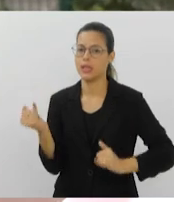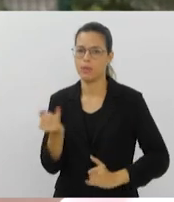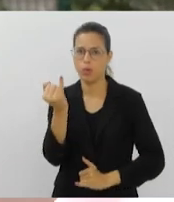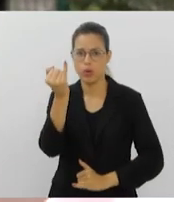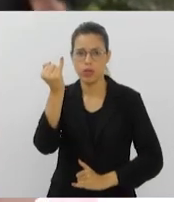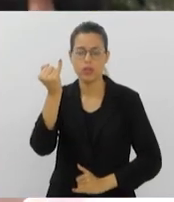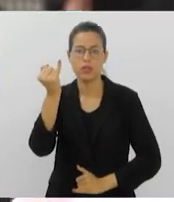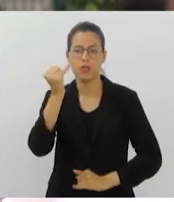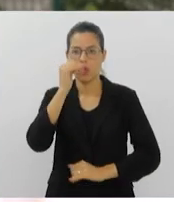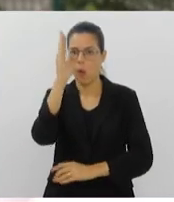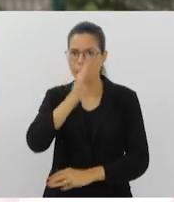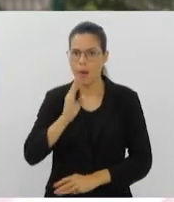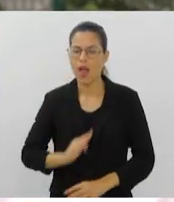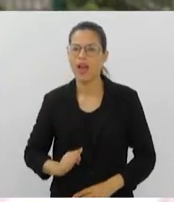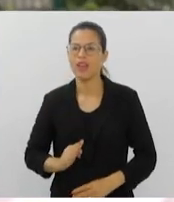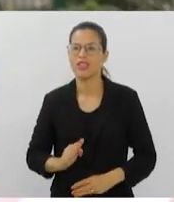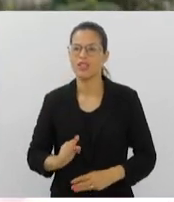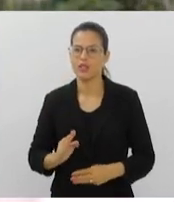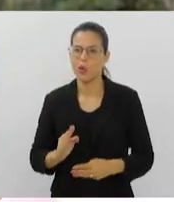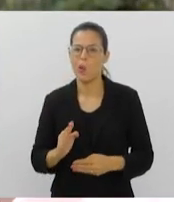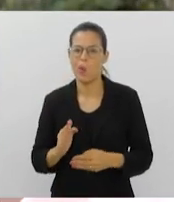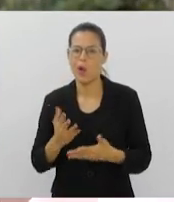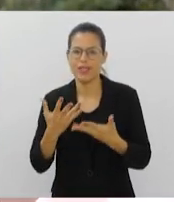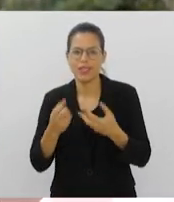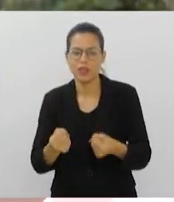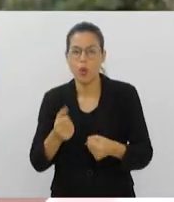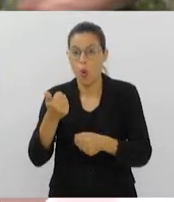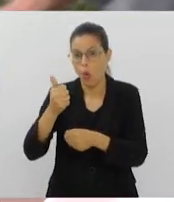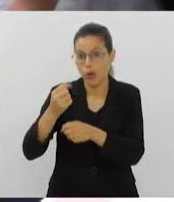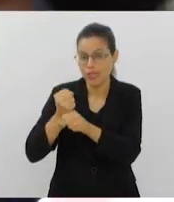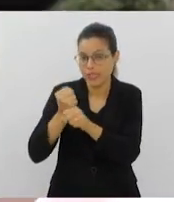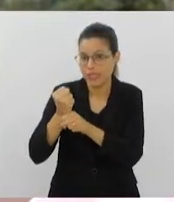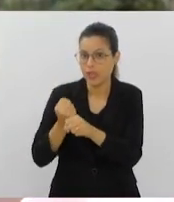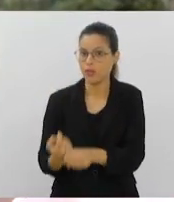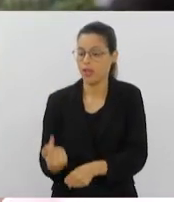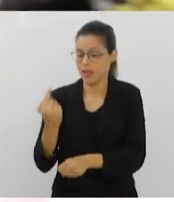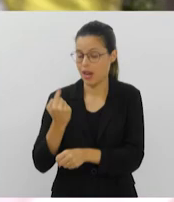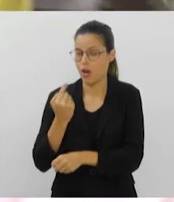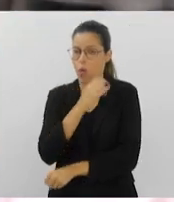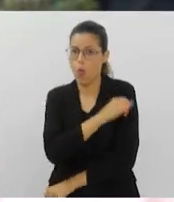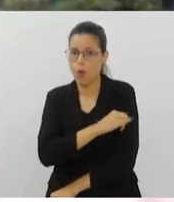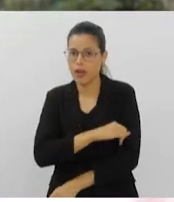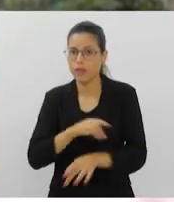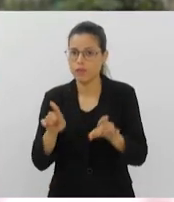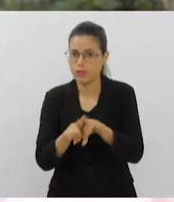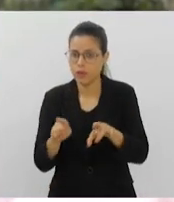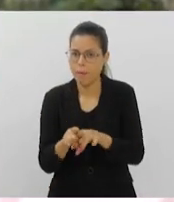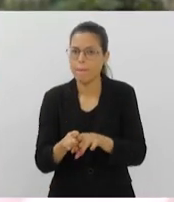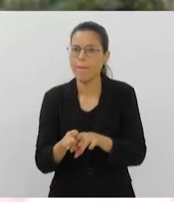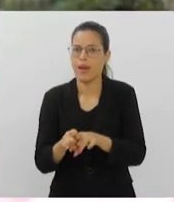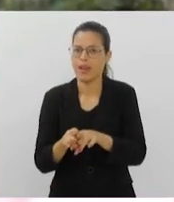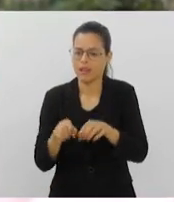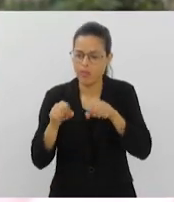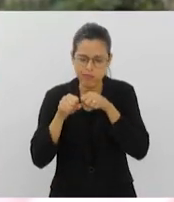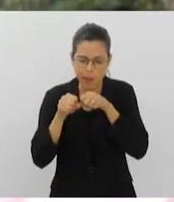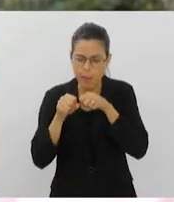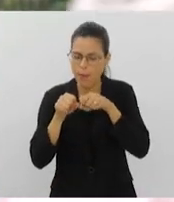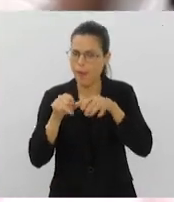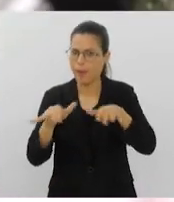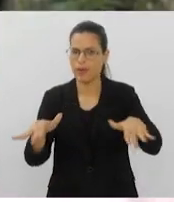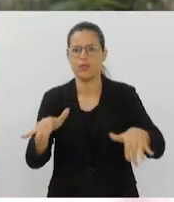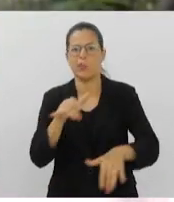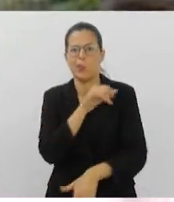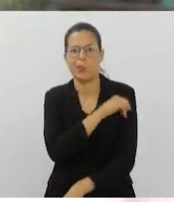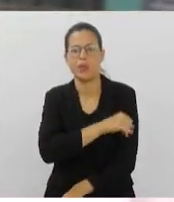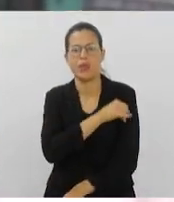uma campanha que o Brasil aderiu há 11 anos atrás. O Rio de Janeiro também. Ela vem crescendo cada vez mais no Rio de Janeiro.